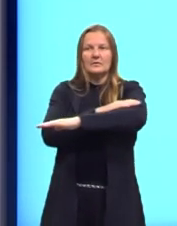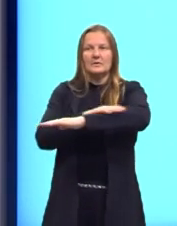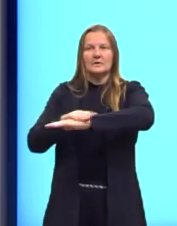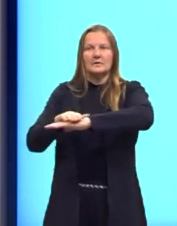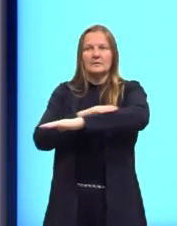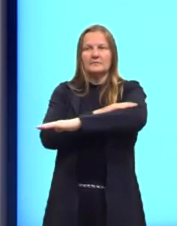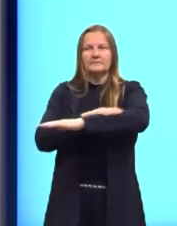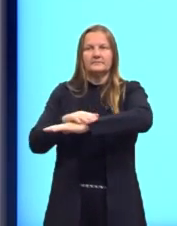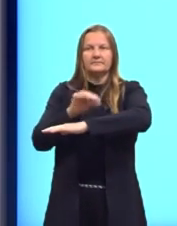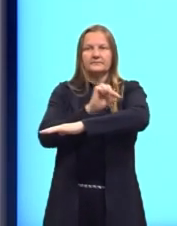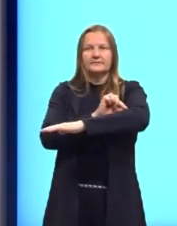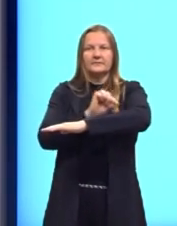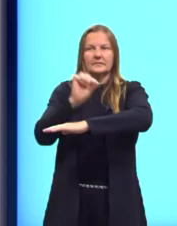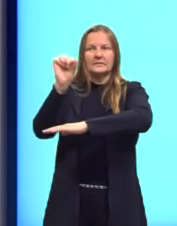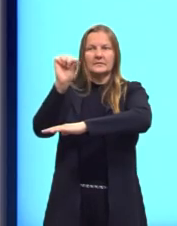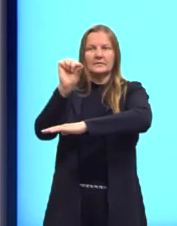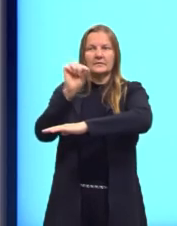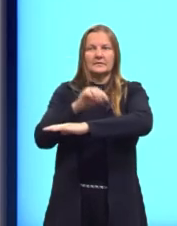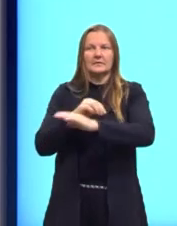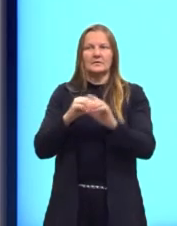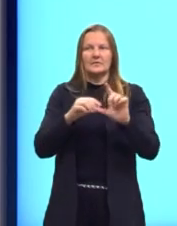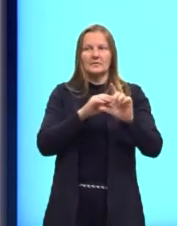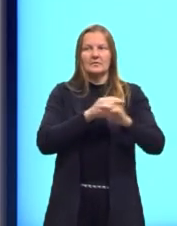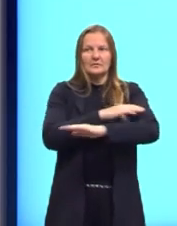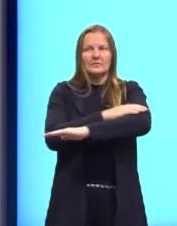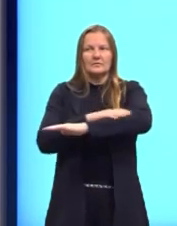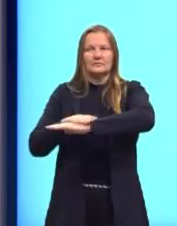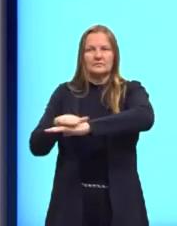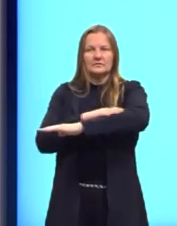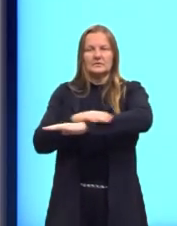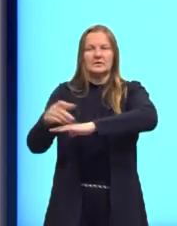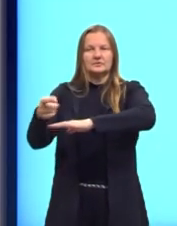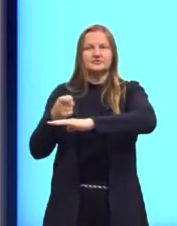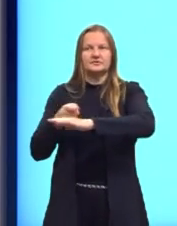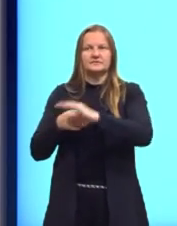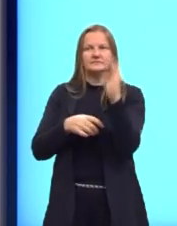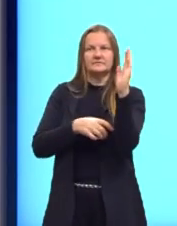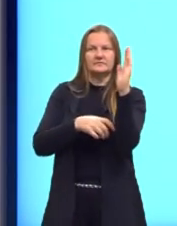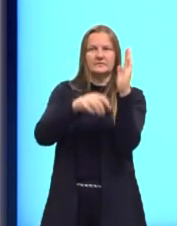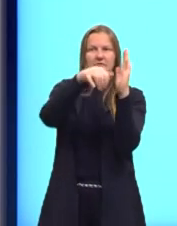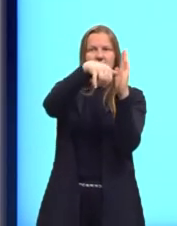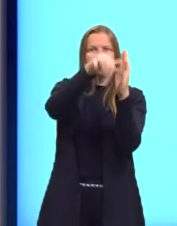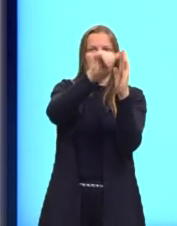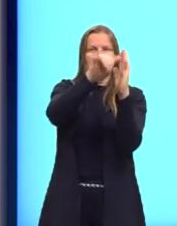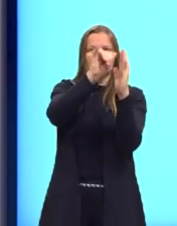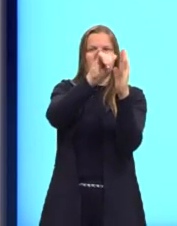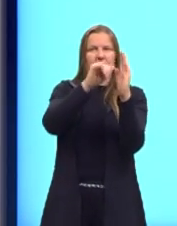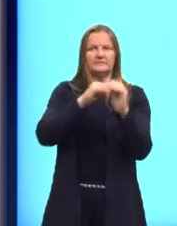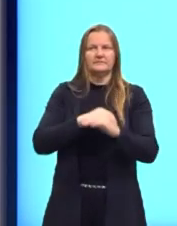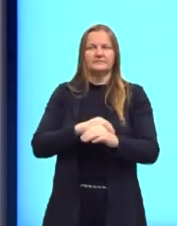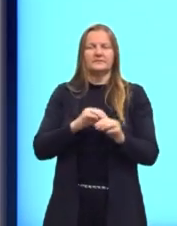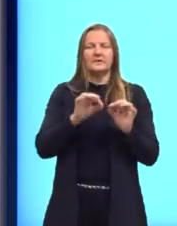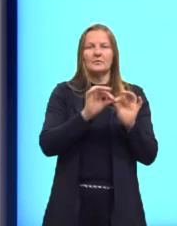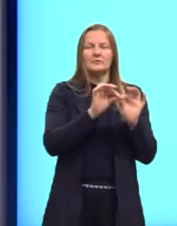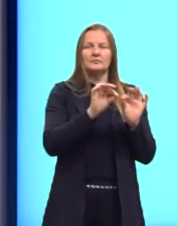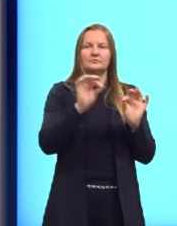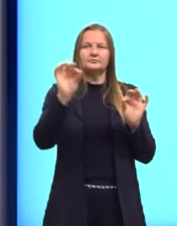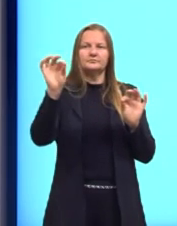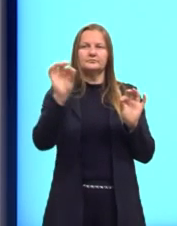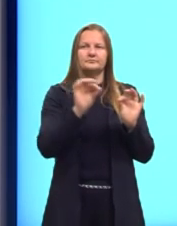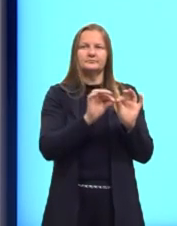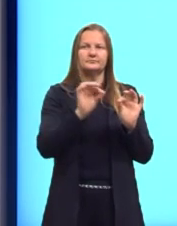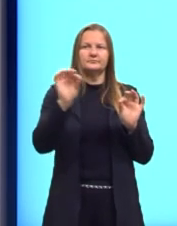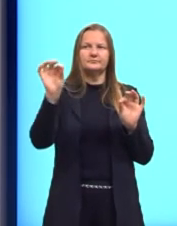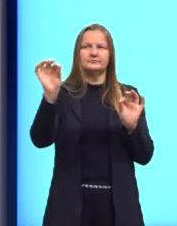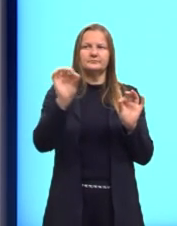exemplo, tá? Temos o plano cartesiano, né? Os eixos x e y. E temos ali então uma reta marcada. Essa